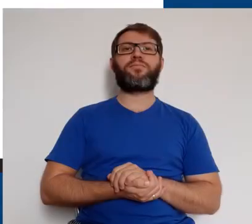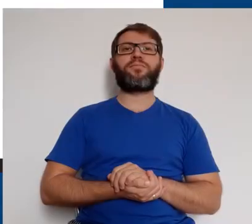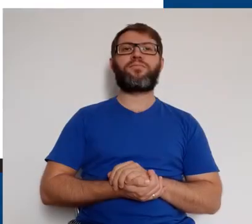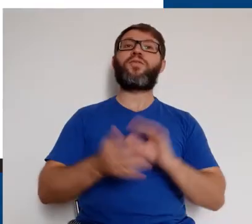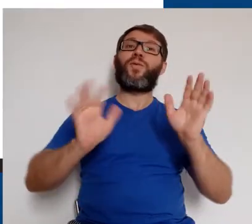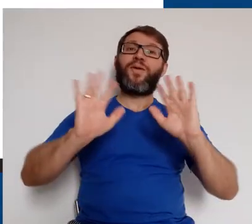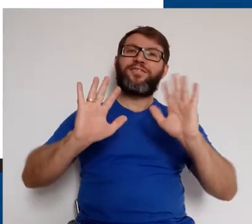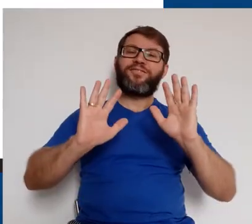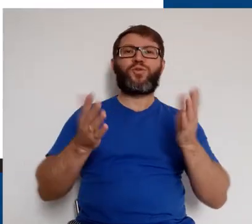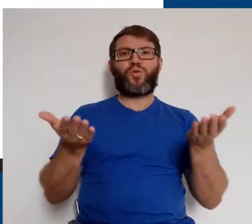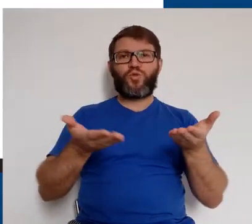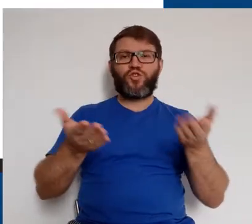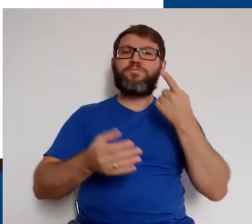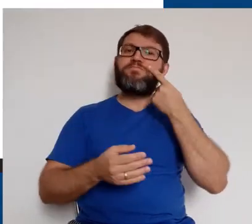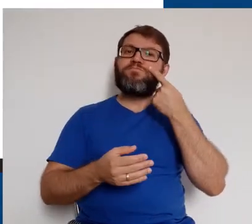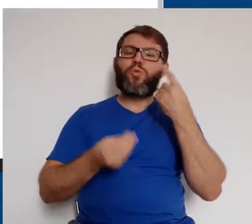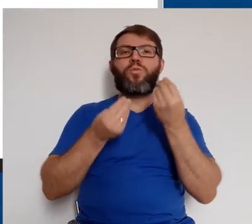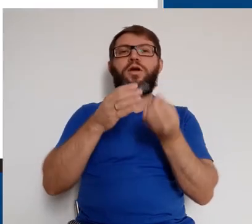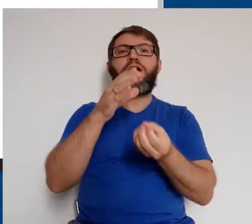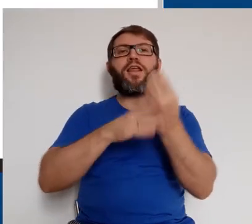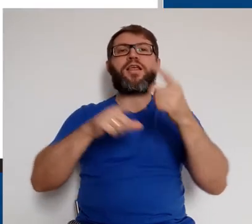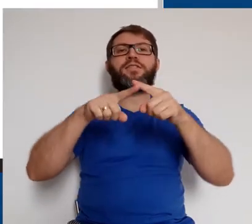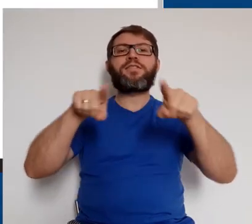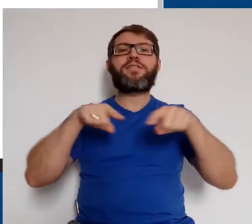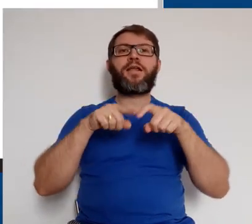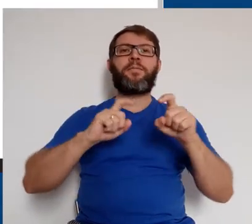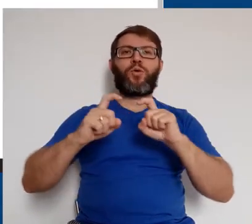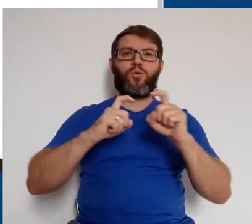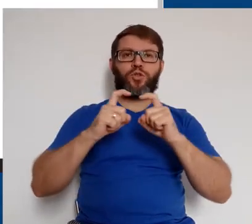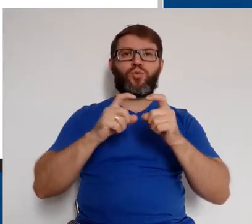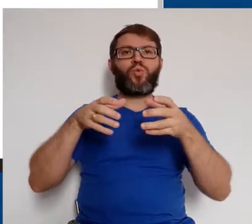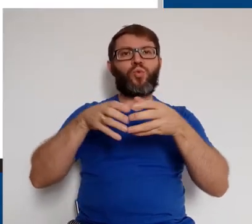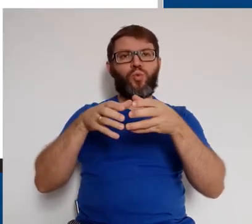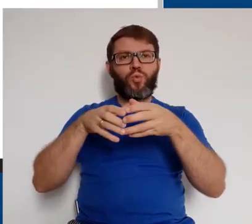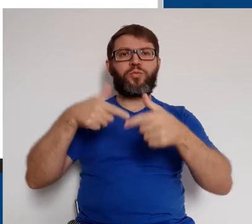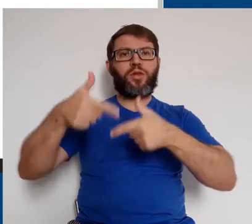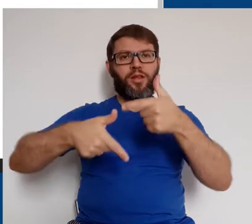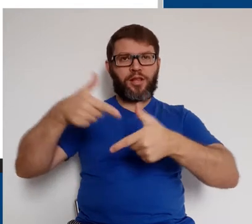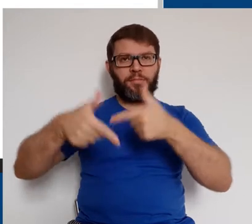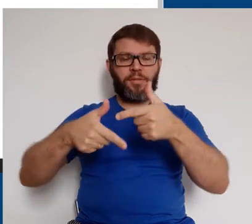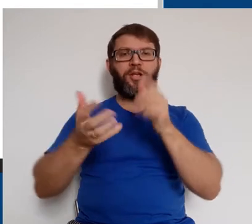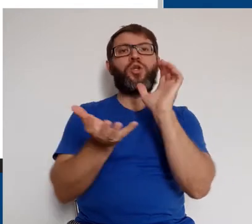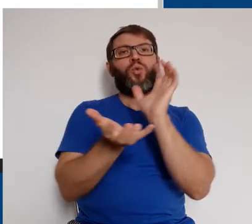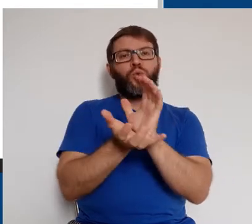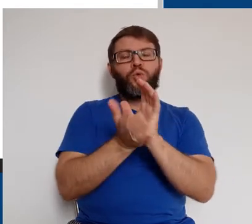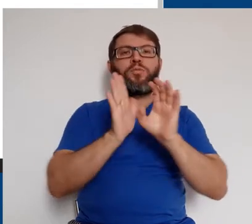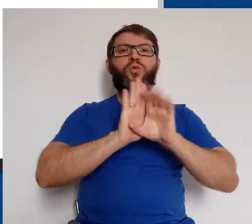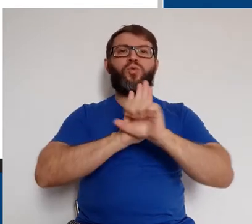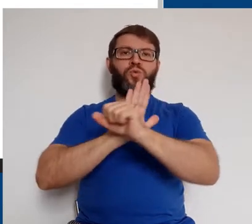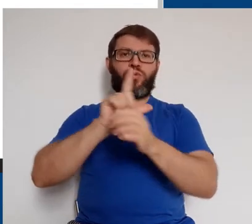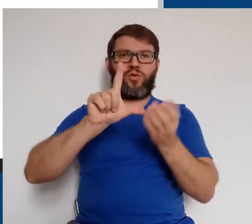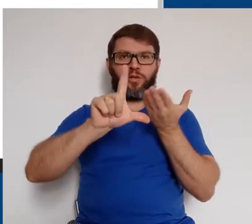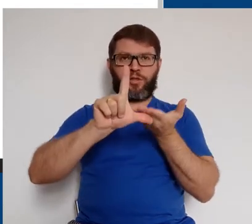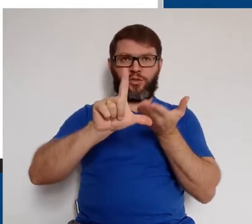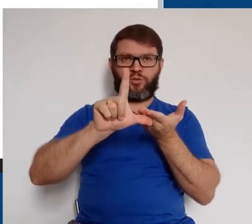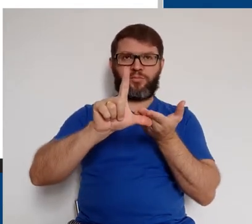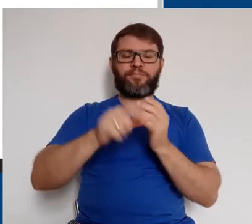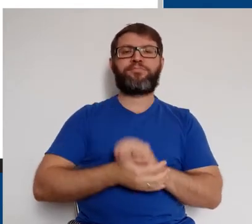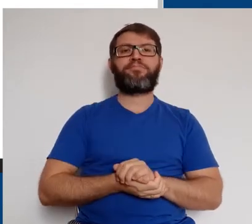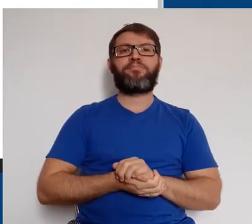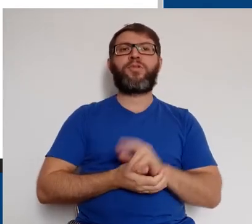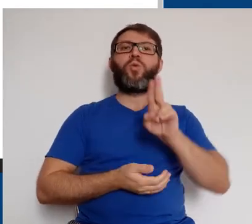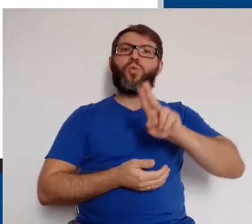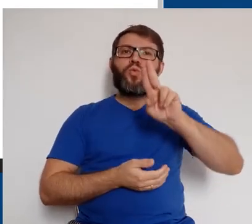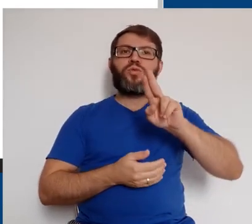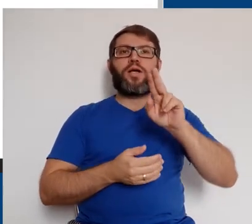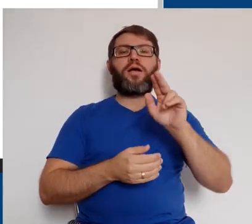Olá! Hoje veremos como criar salas para reunião de grupos de trabalho em turmas no Google Classroom. Vamos